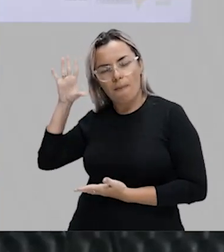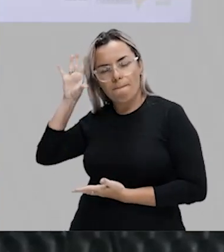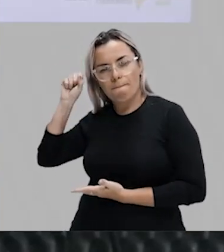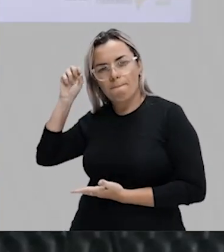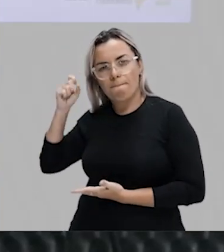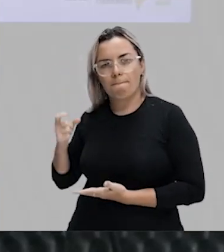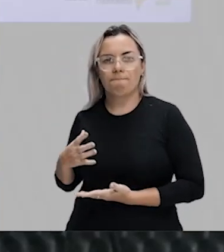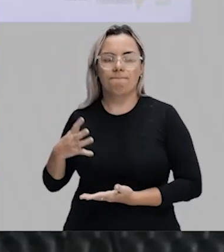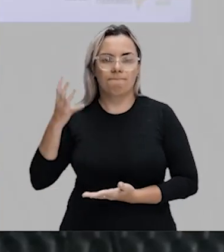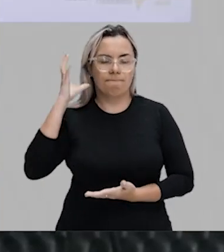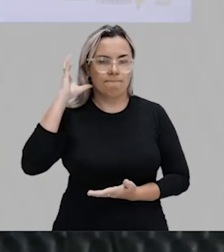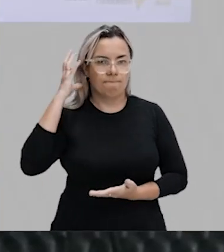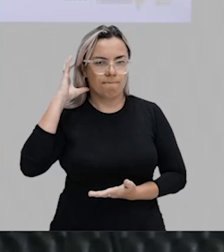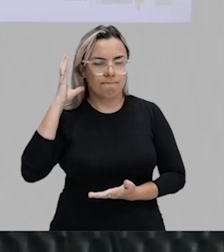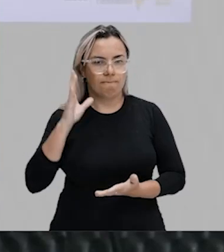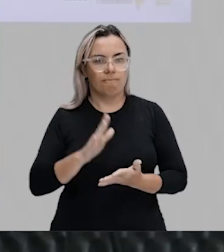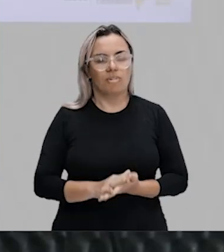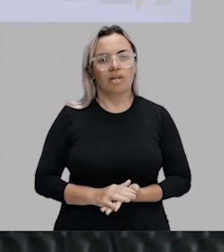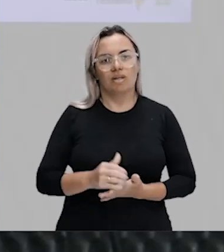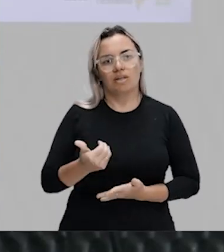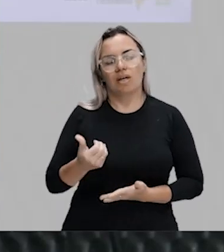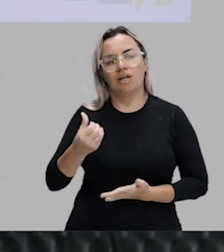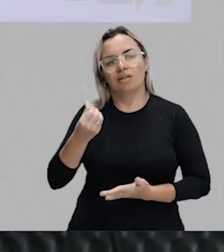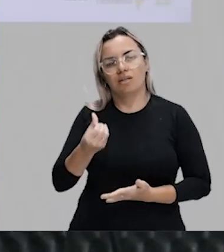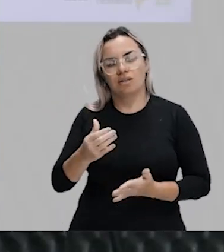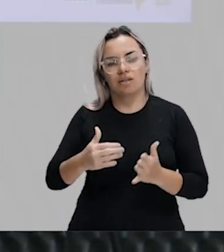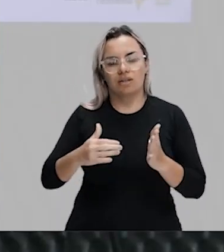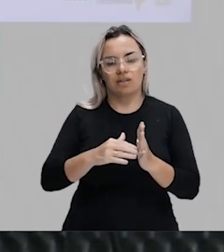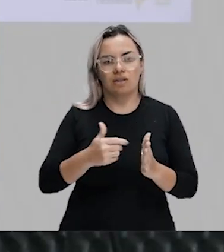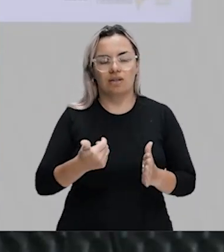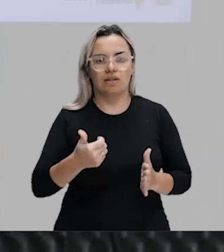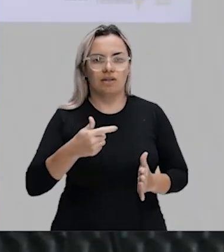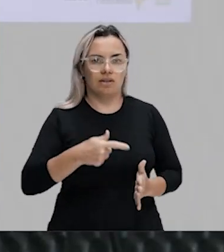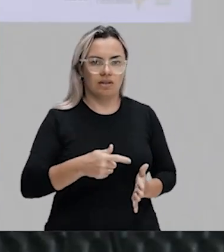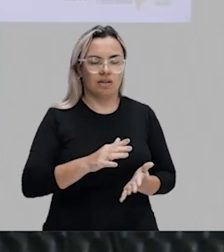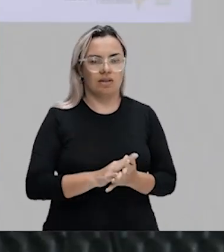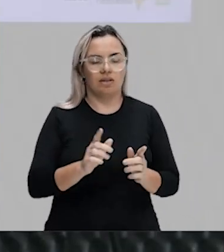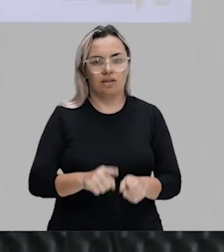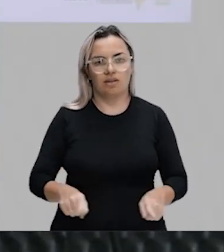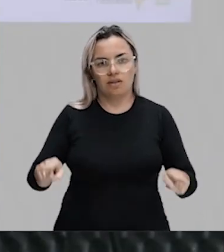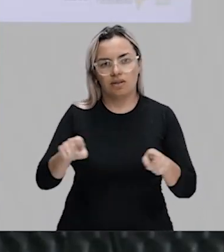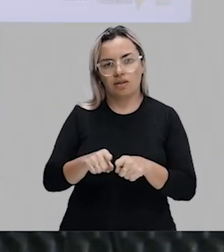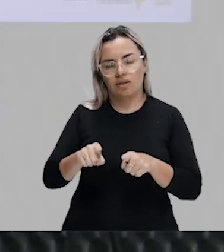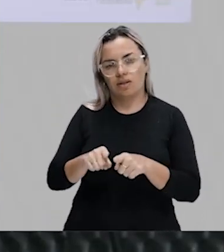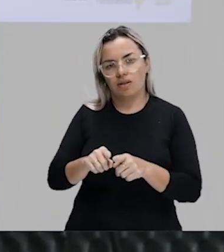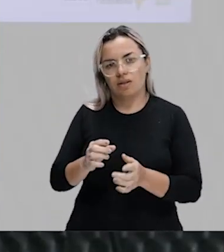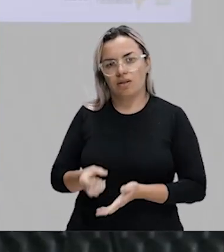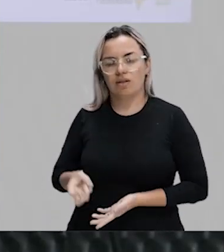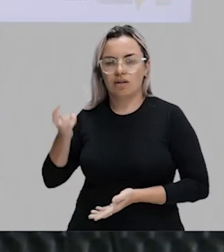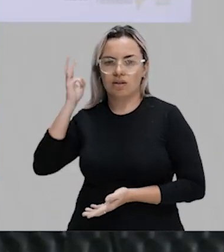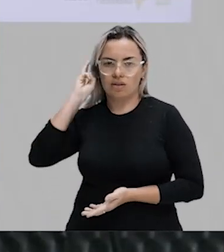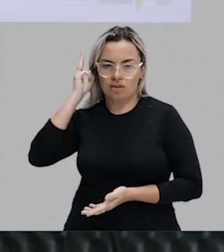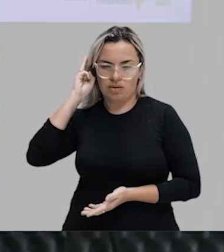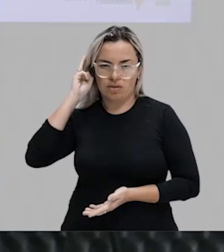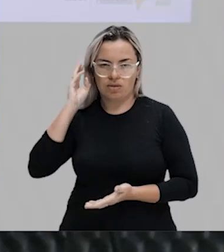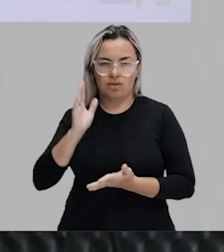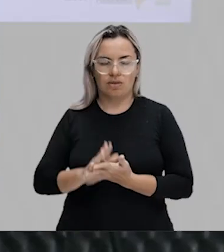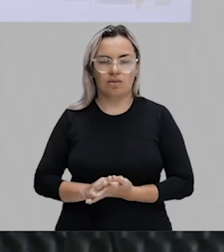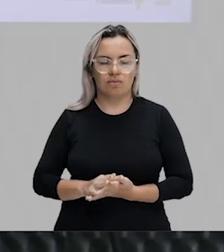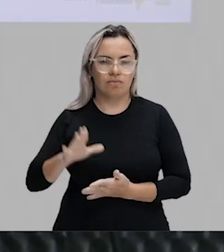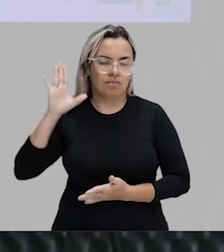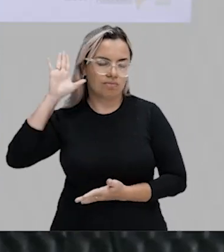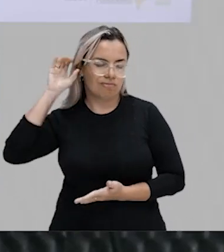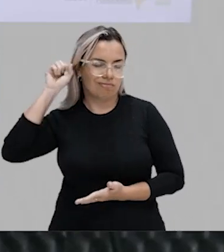17h, o programa hashtag Fico em Casa, aprendendo. Ou também o Spotify, deitadinho lá na sua cama, você vai só escutando,